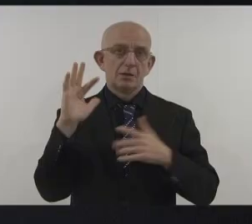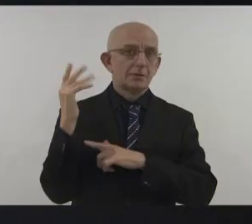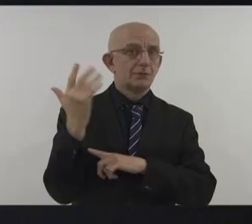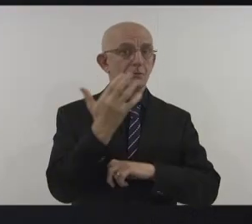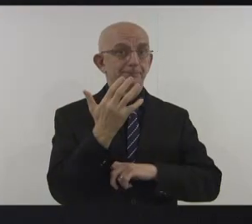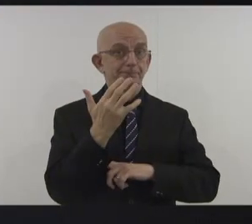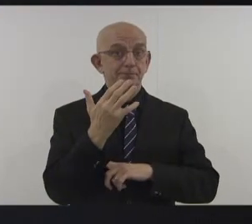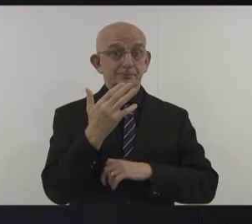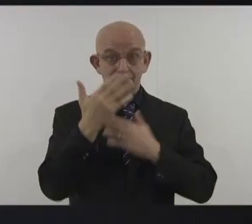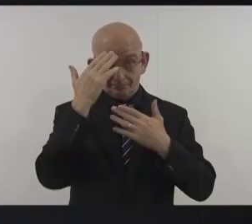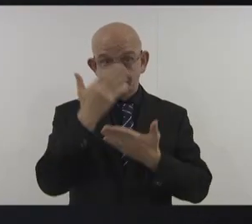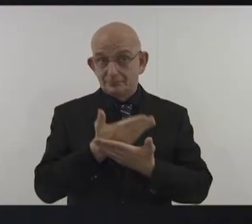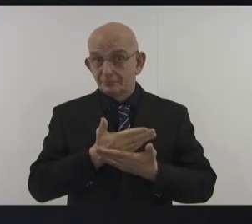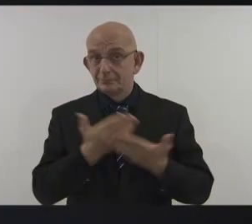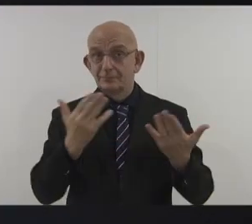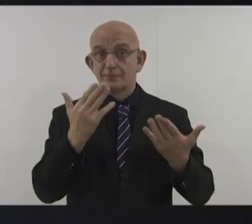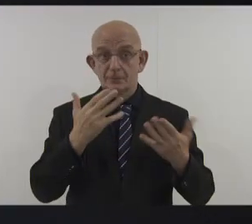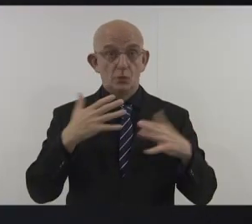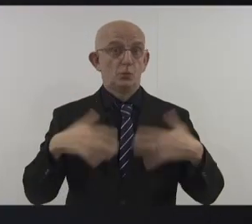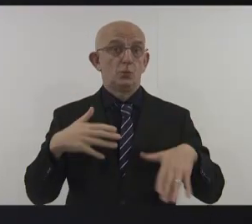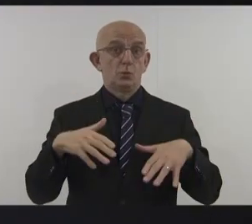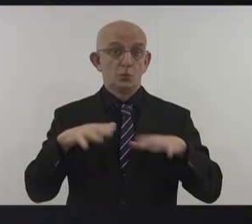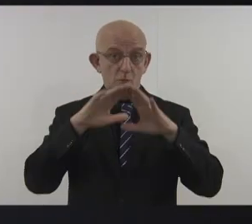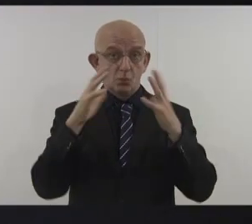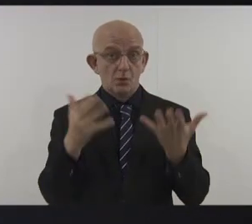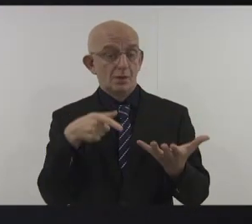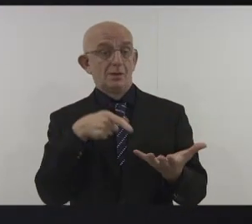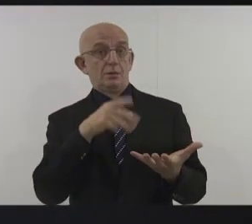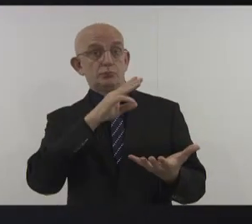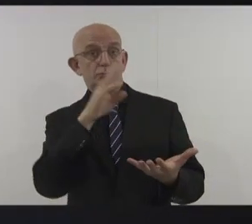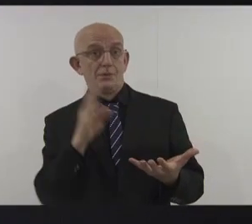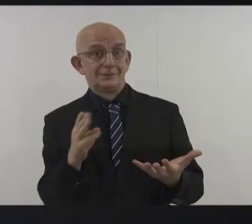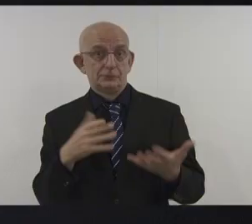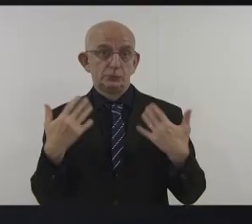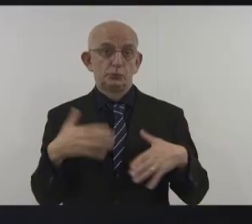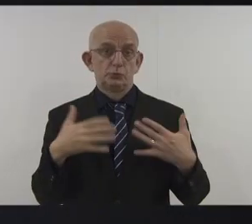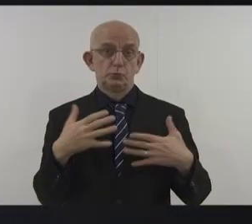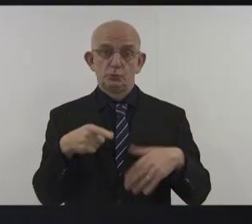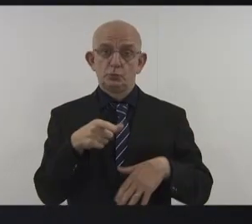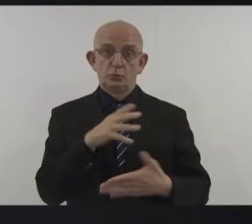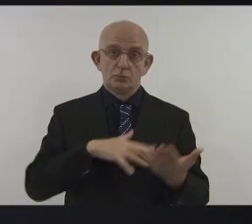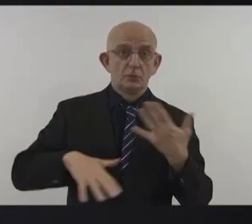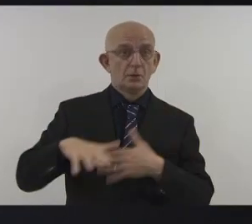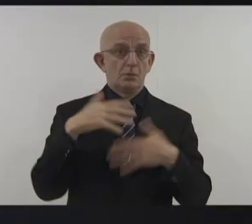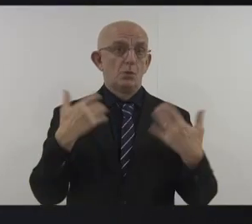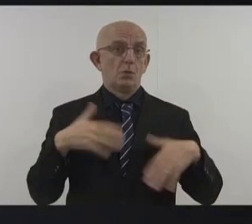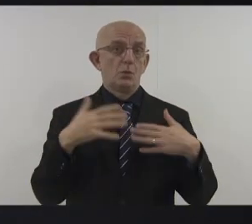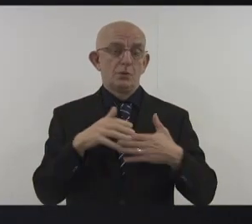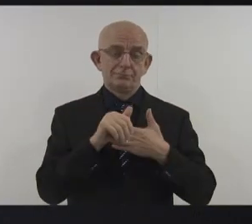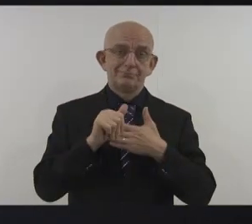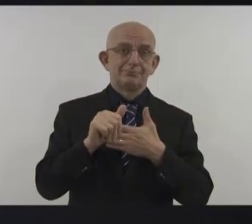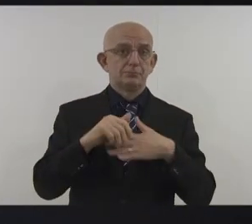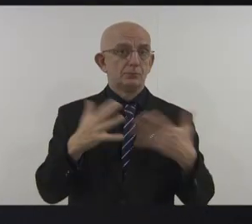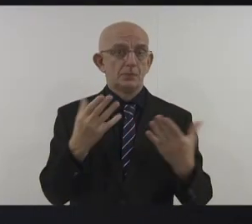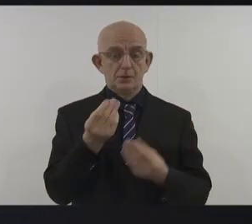Temos a maior floresta tropical do mundo, temos a matriz energética mais limpa